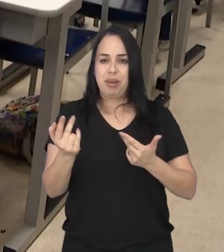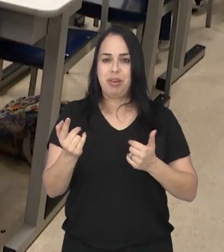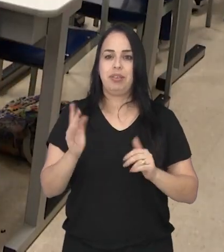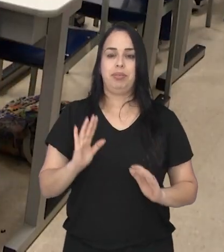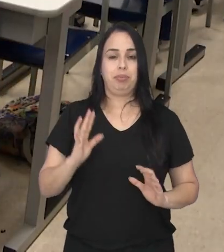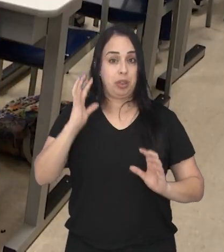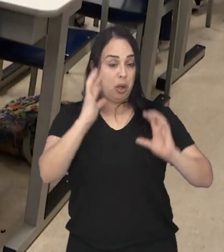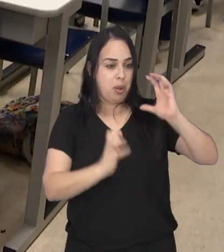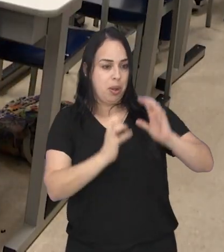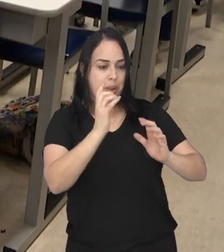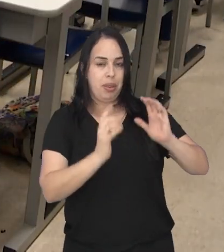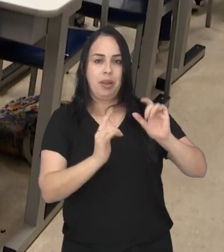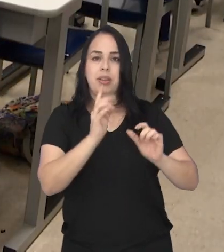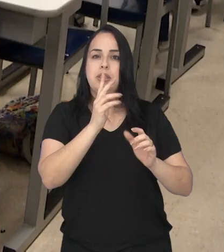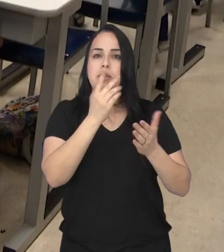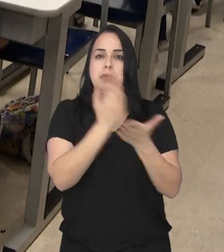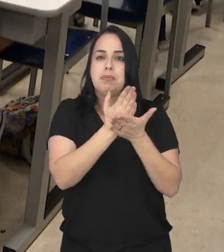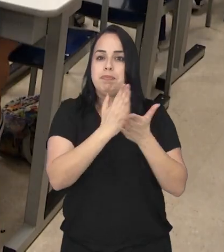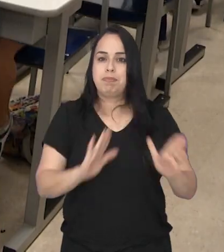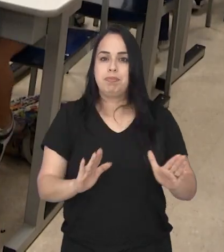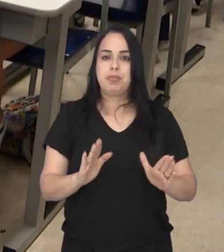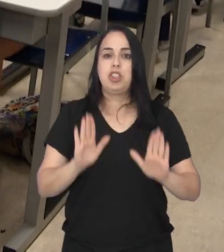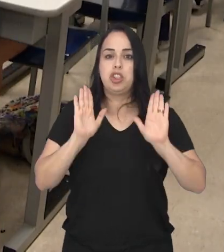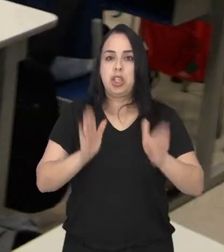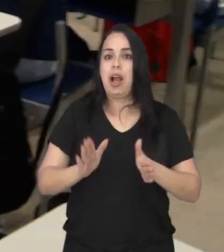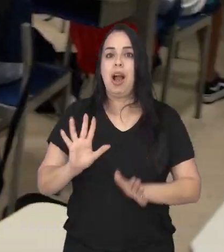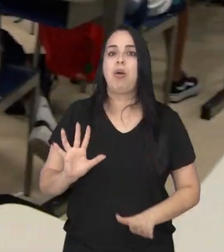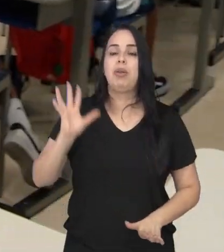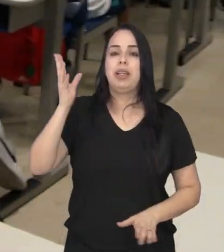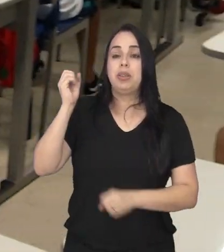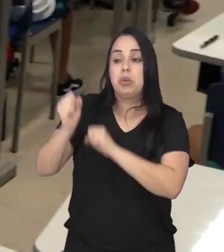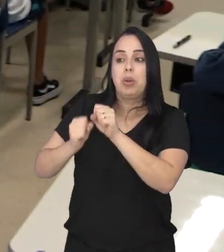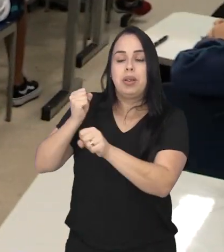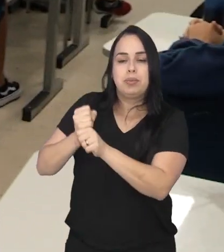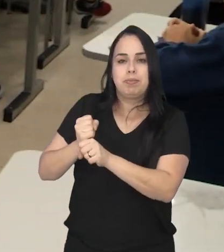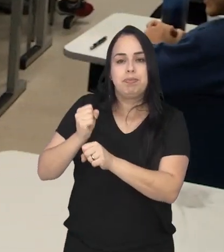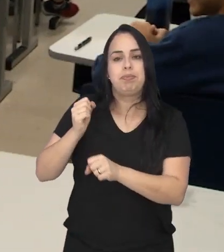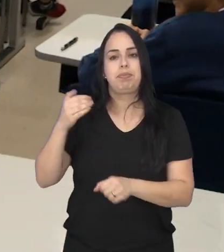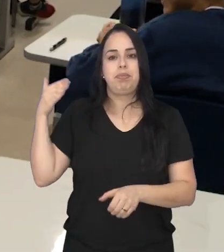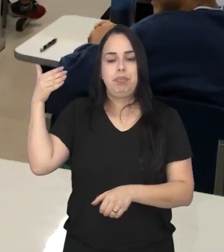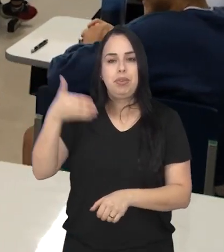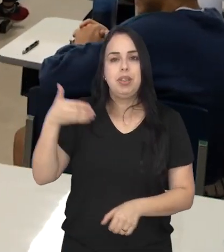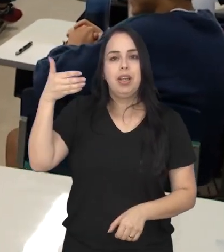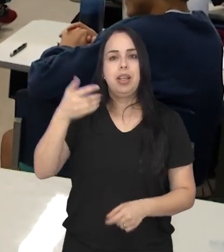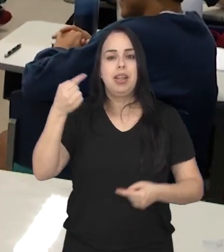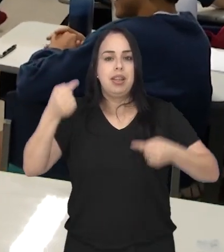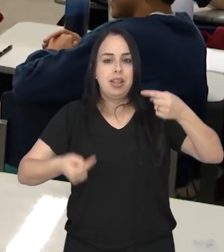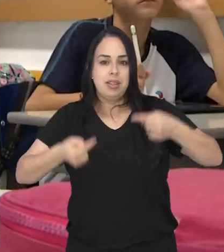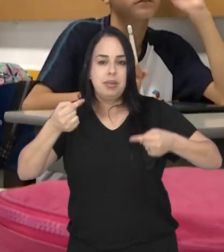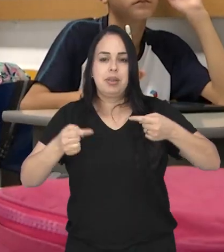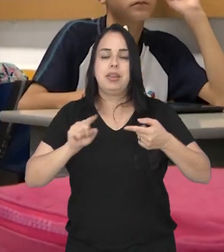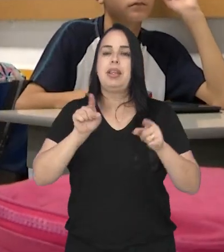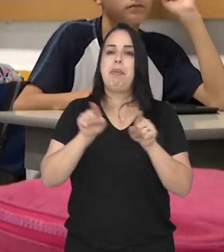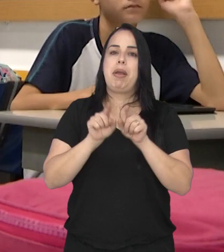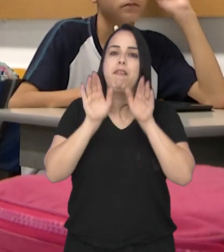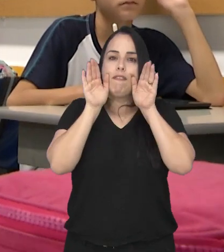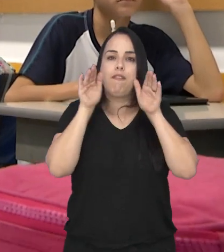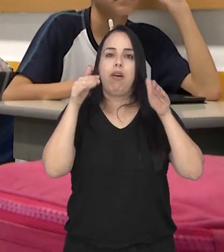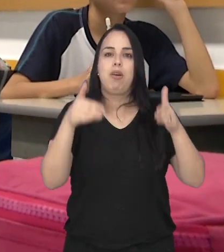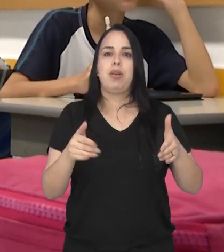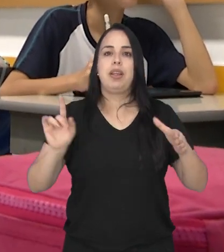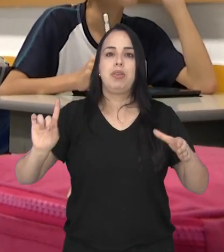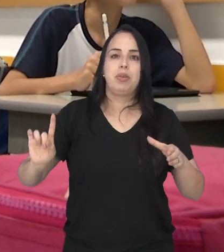gestão de conflitos faz parte do calendário de eventos desse colégio. Durante o ano, os alunos participam de debates e atividades